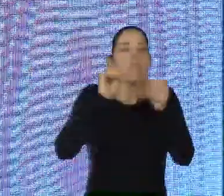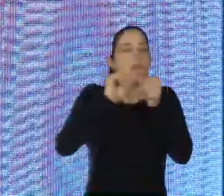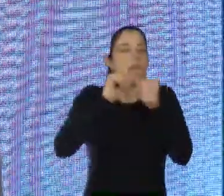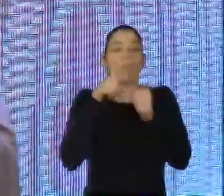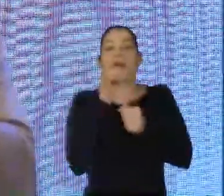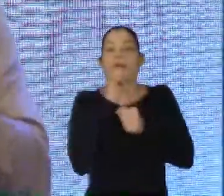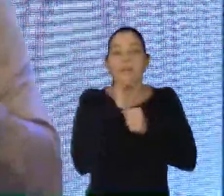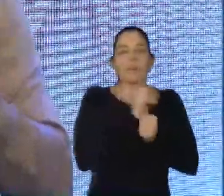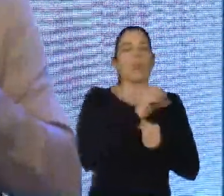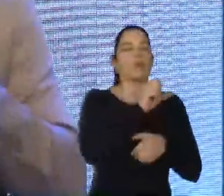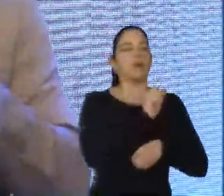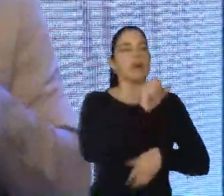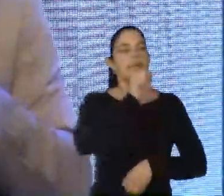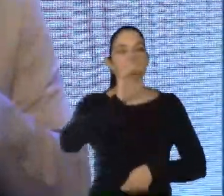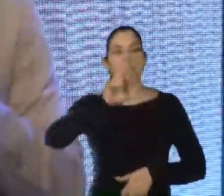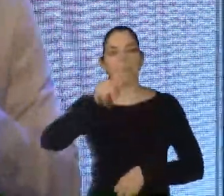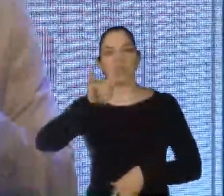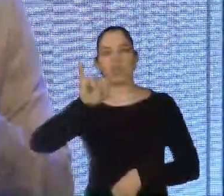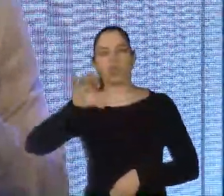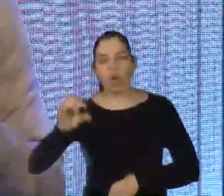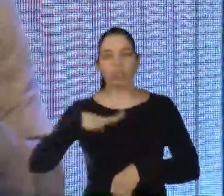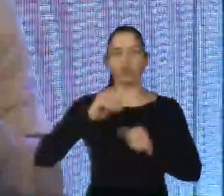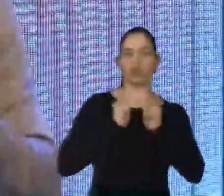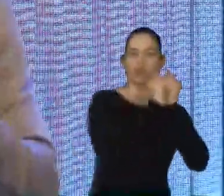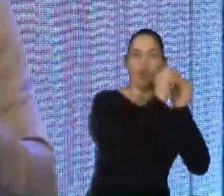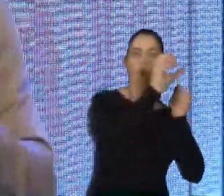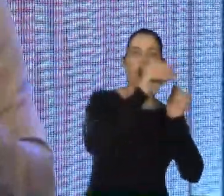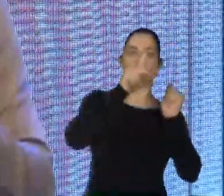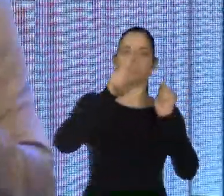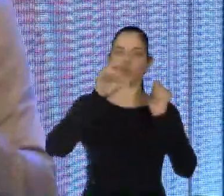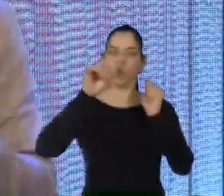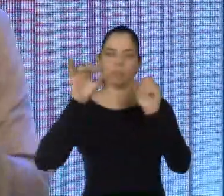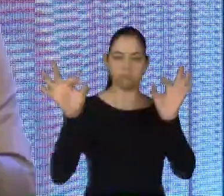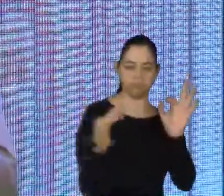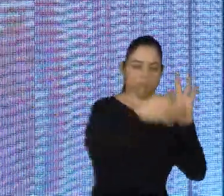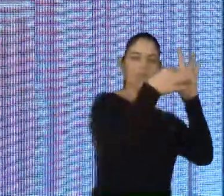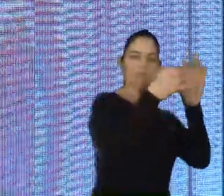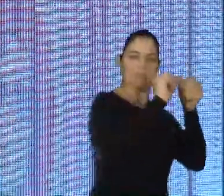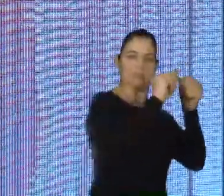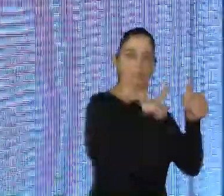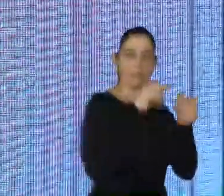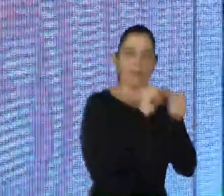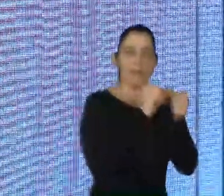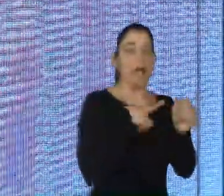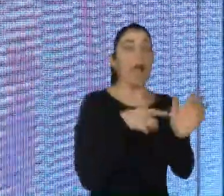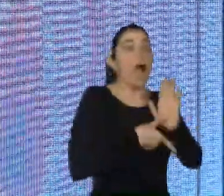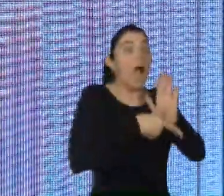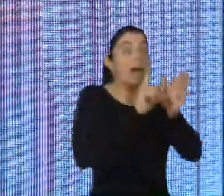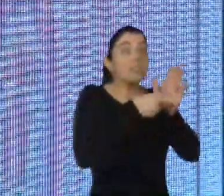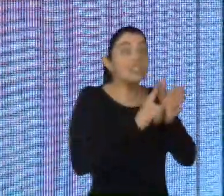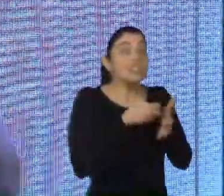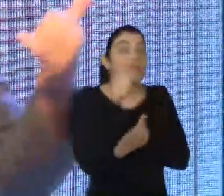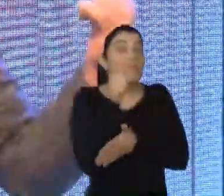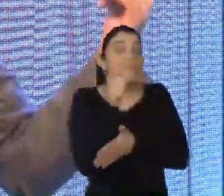espermatozoide e o óvulo se encontrando, formando, então, o início da vida. E 17 dias depois, antes do primeiro atraso menstrual, mesmo sem a mãe saber